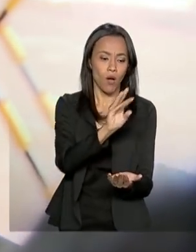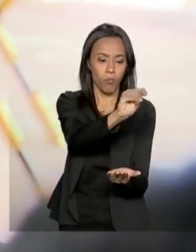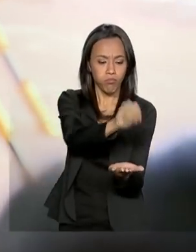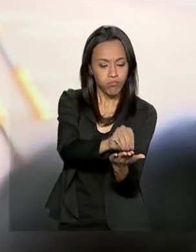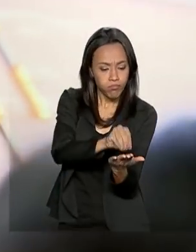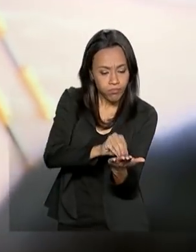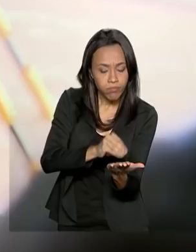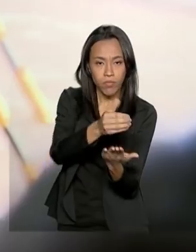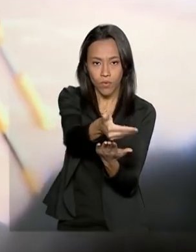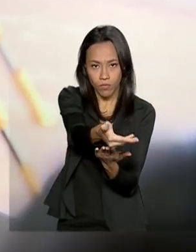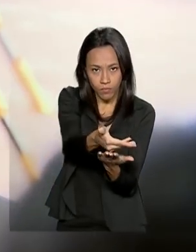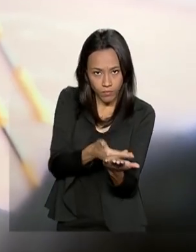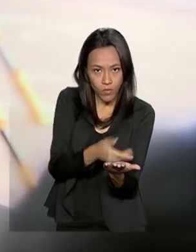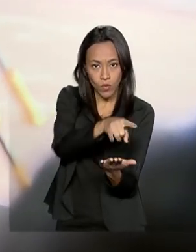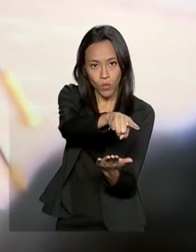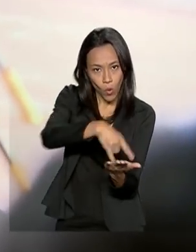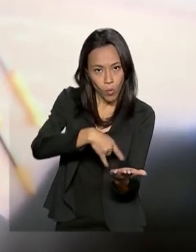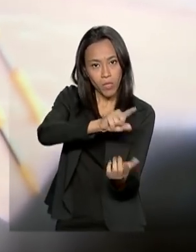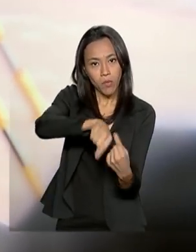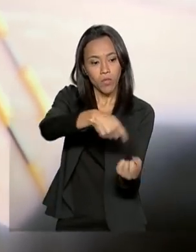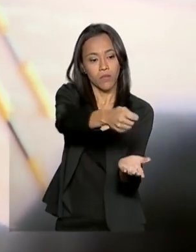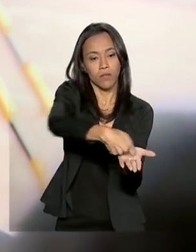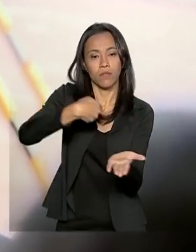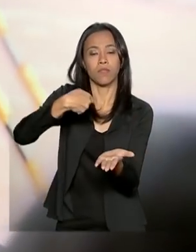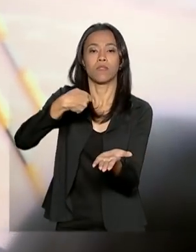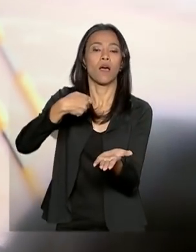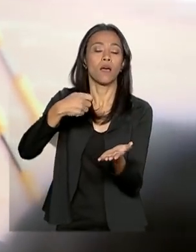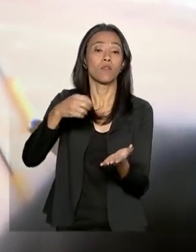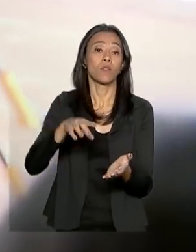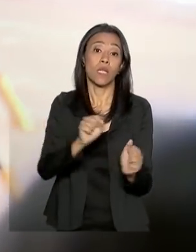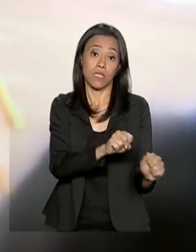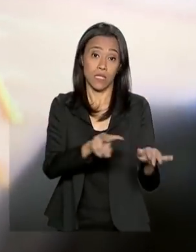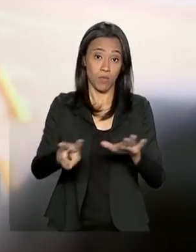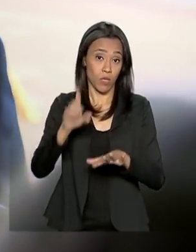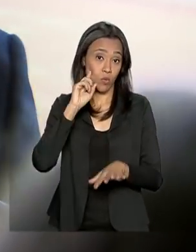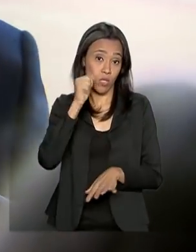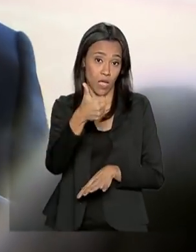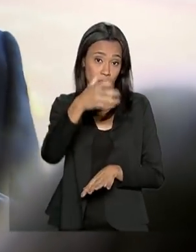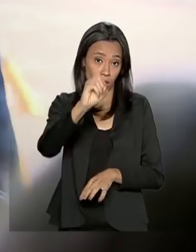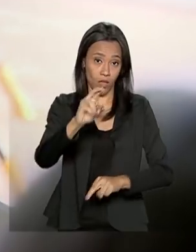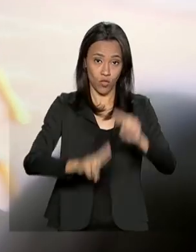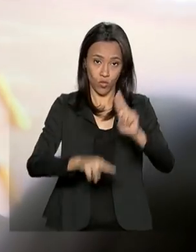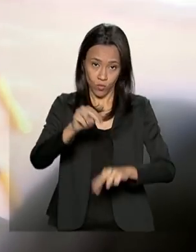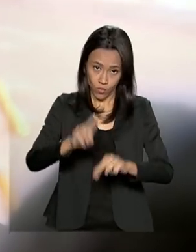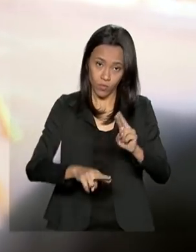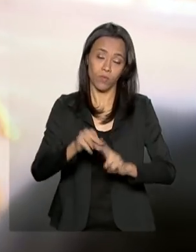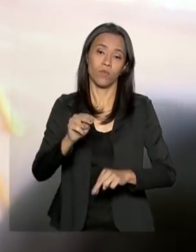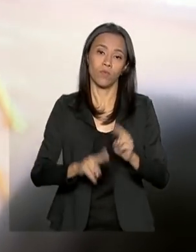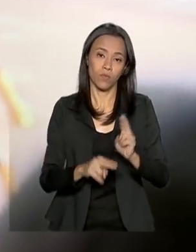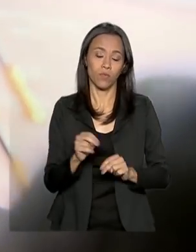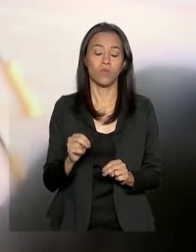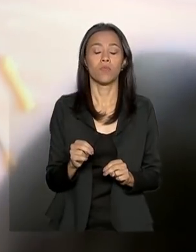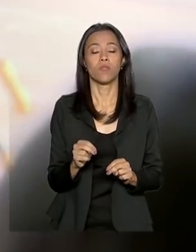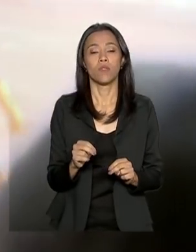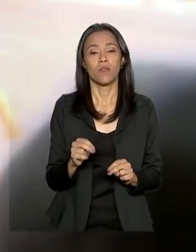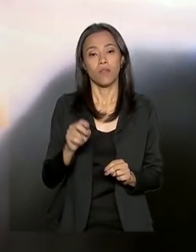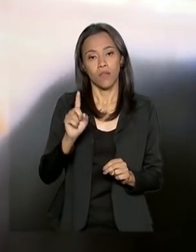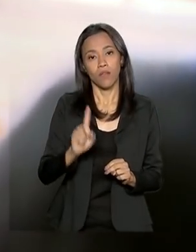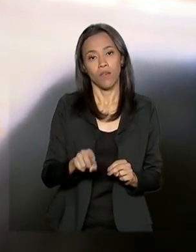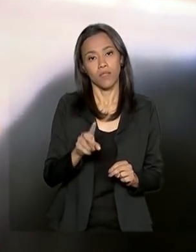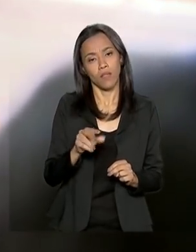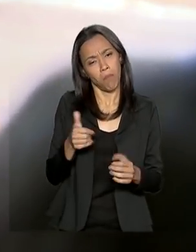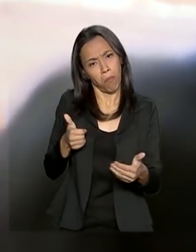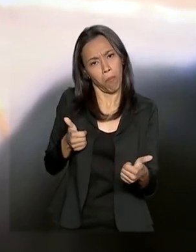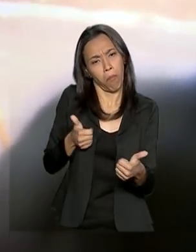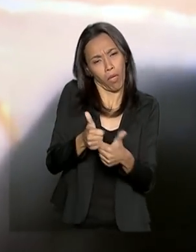provavelmente será assinado na semana do dia 10 de junho. A definição ocorrerá de lá daqui até próximo dessa